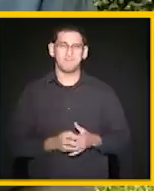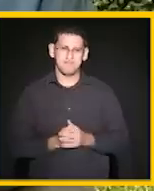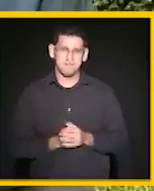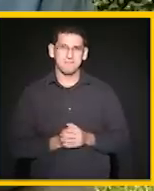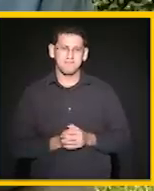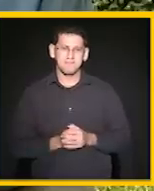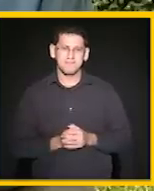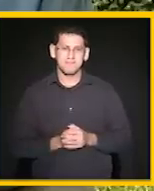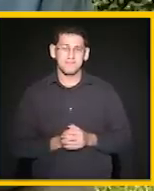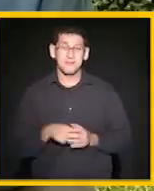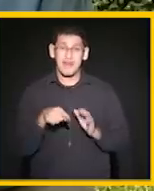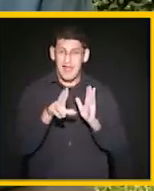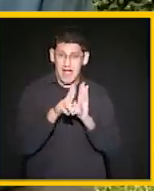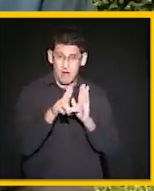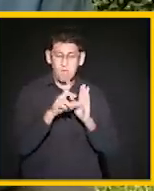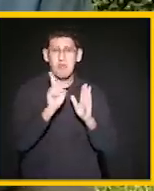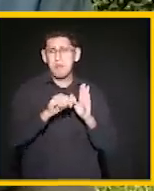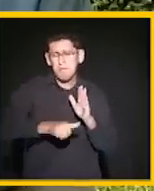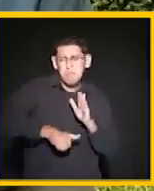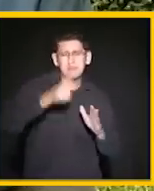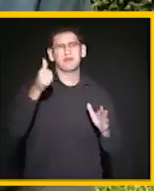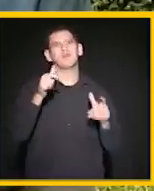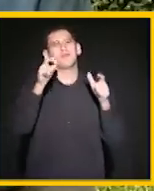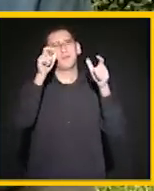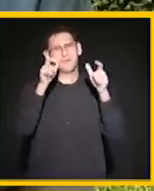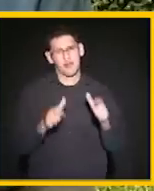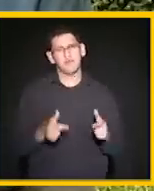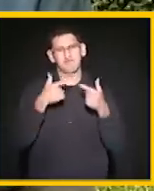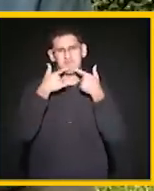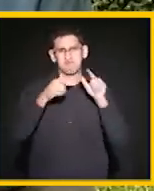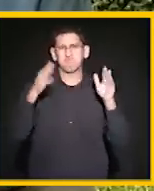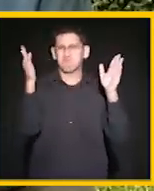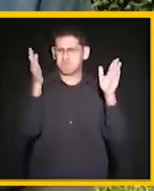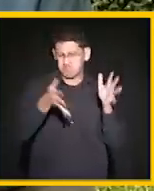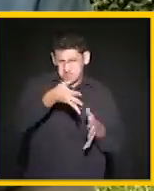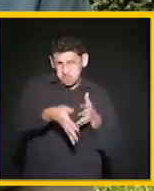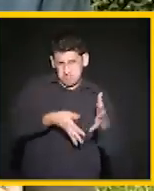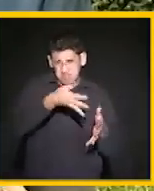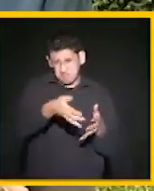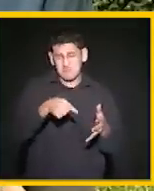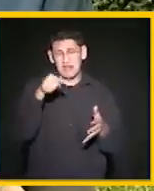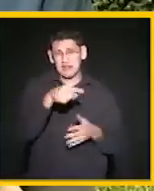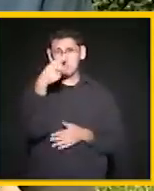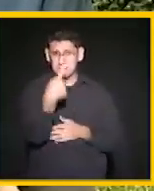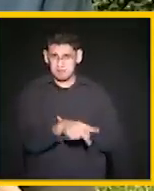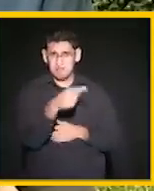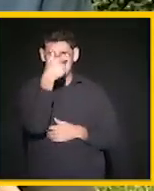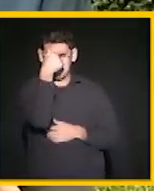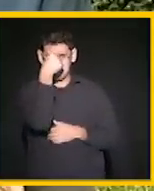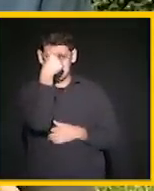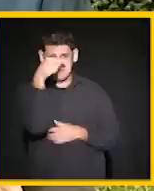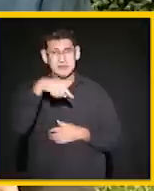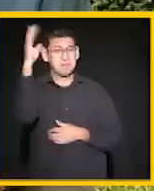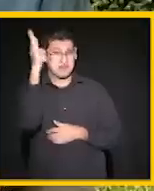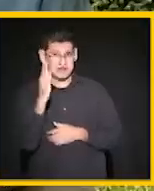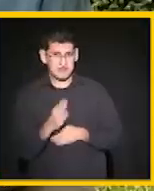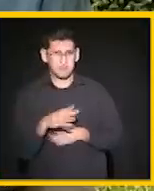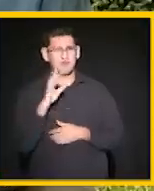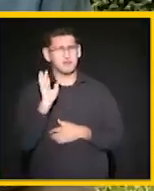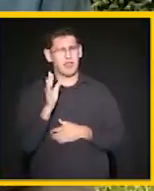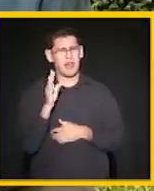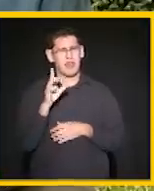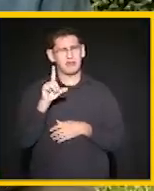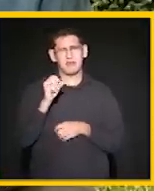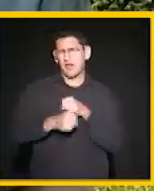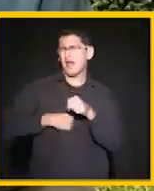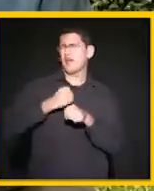A Ubra constituiu a primeira central de intérpretes de língua de sinais no meio universitário no país, já há mais de 10 anos, então